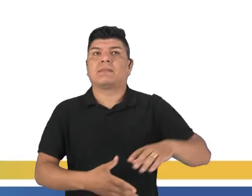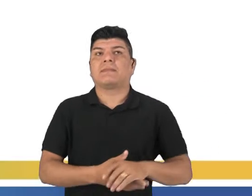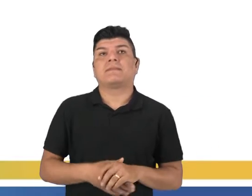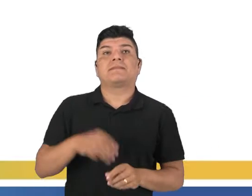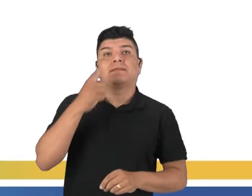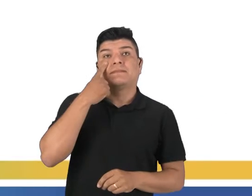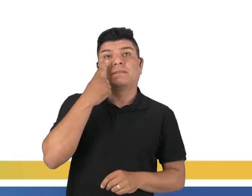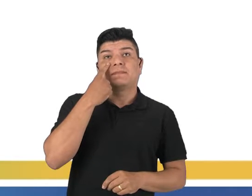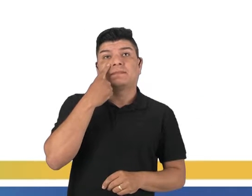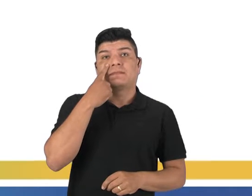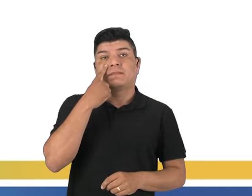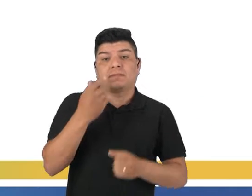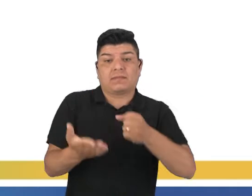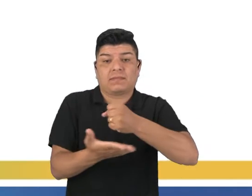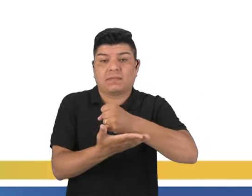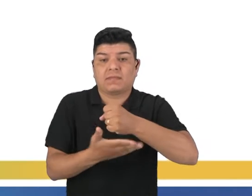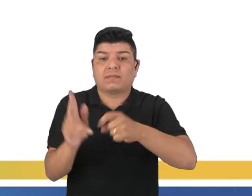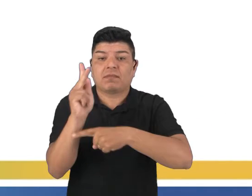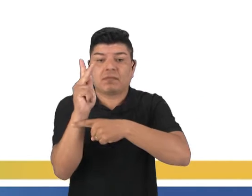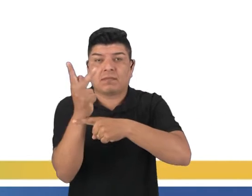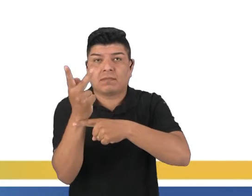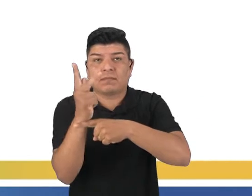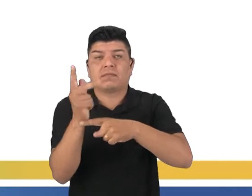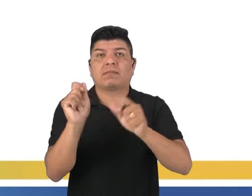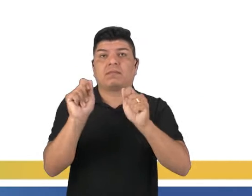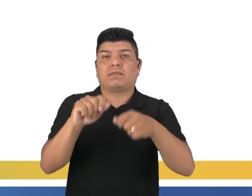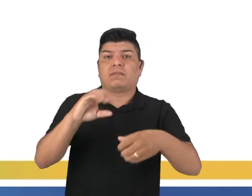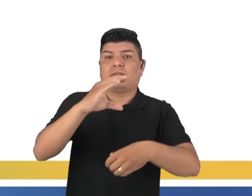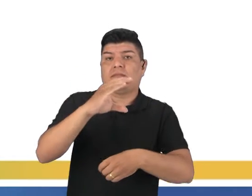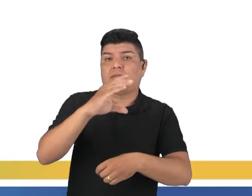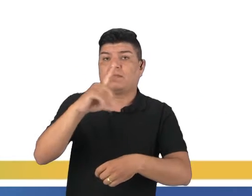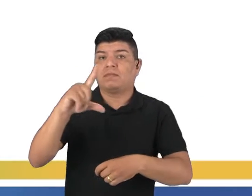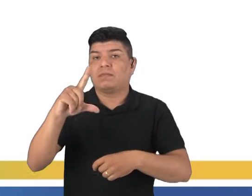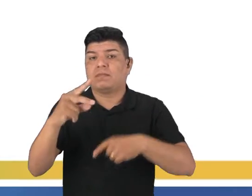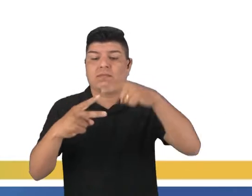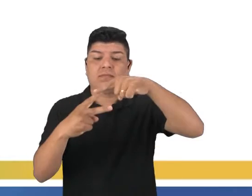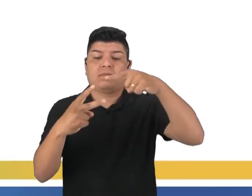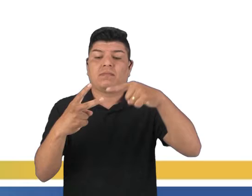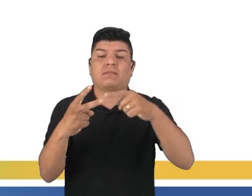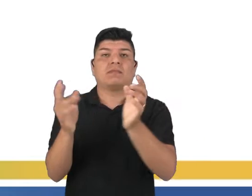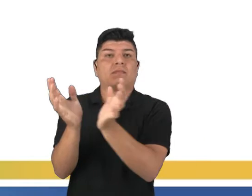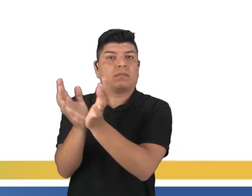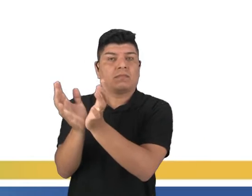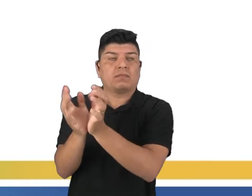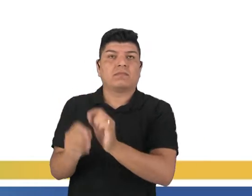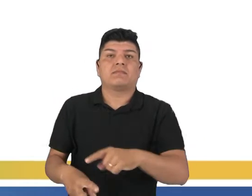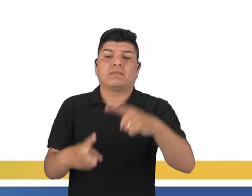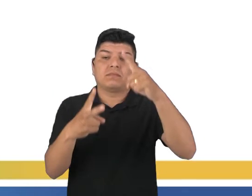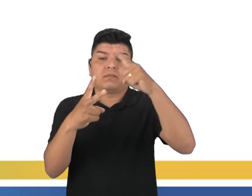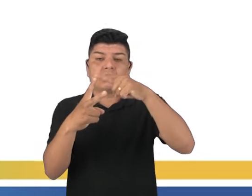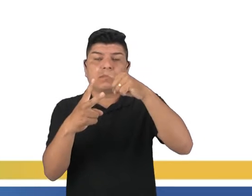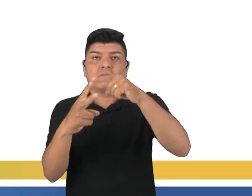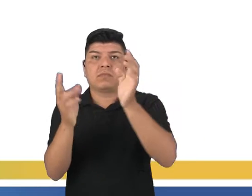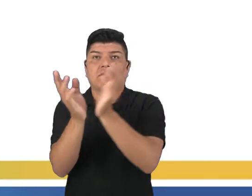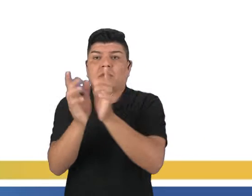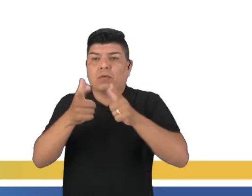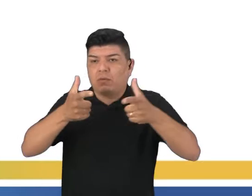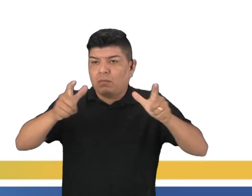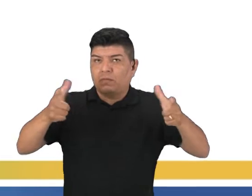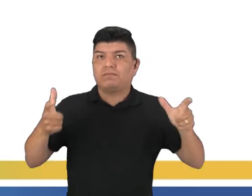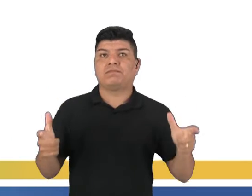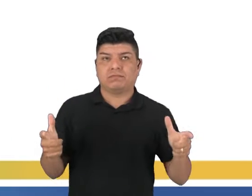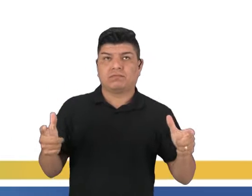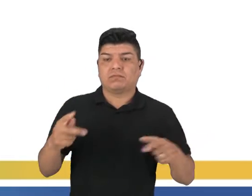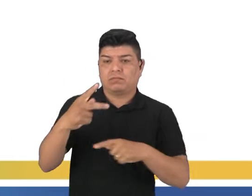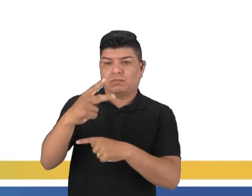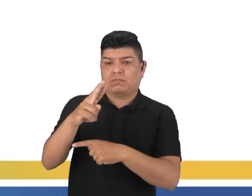Olha só, as bases nitrogenadas, elas podem ser classificadas em dois grupos. Os grupos maiores, que são